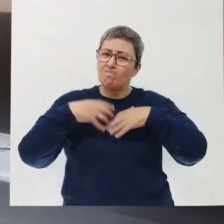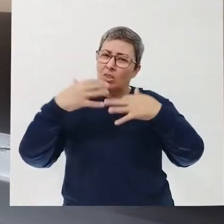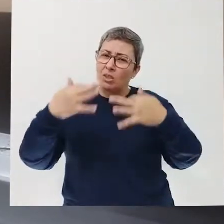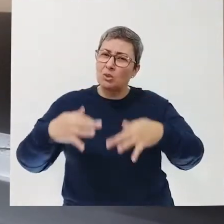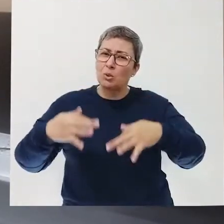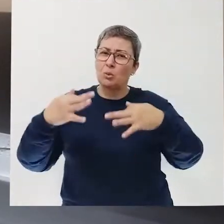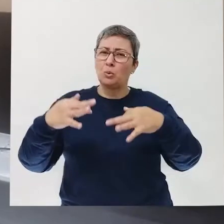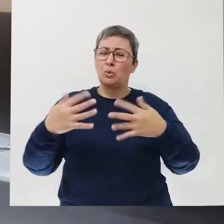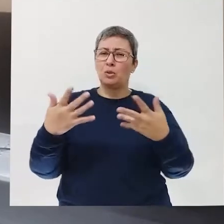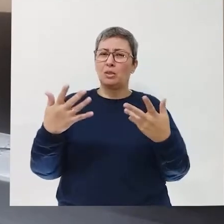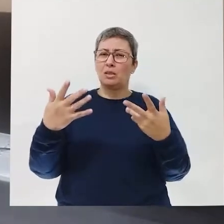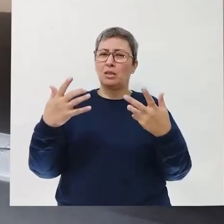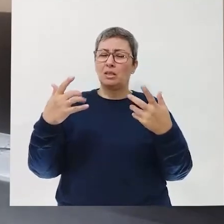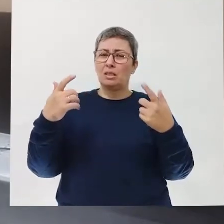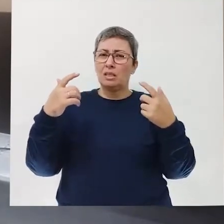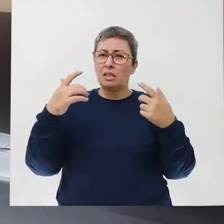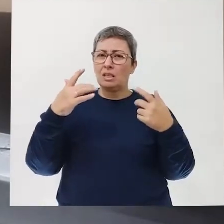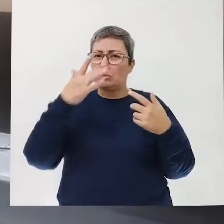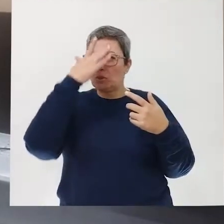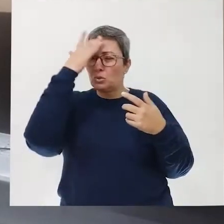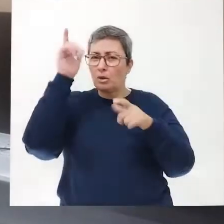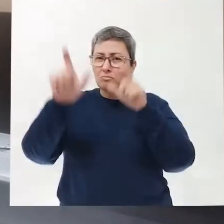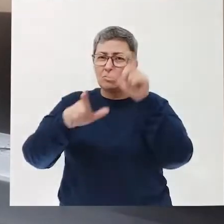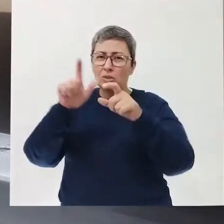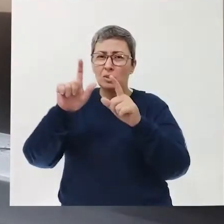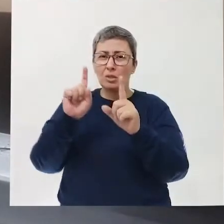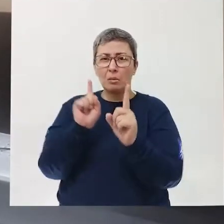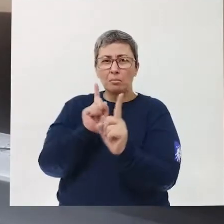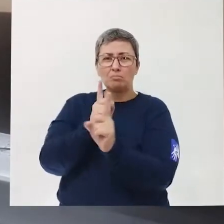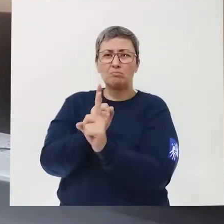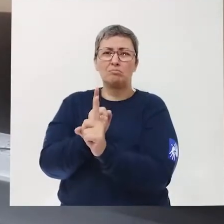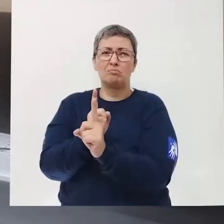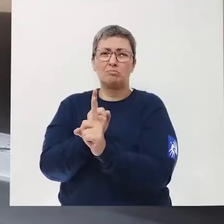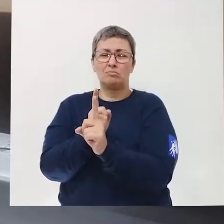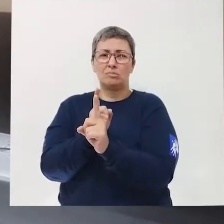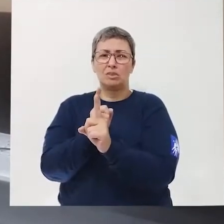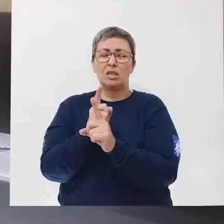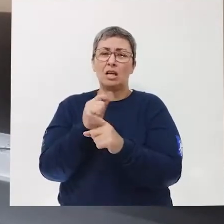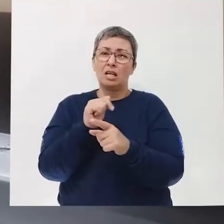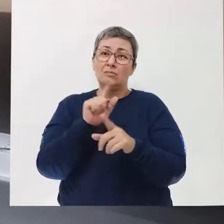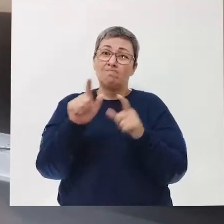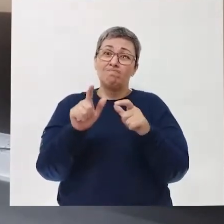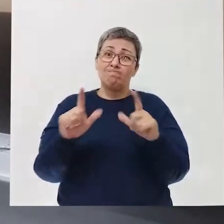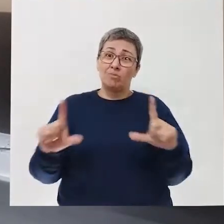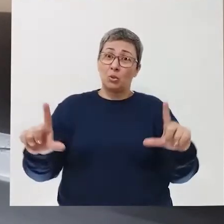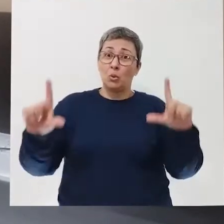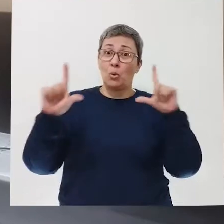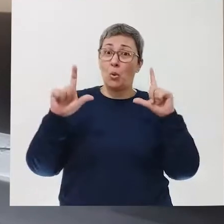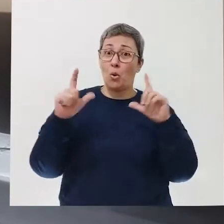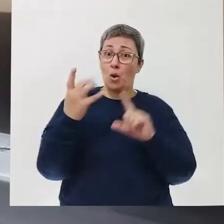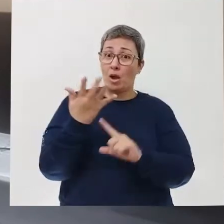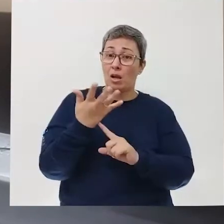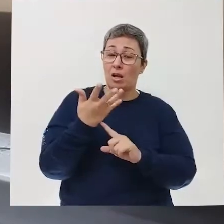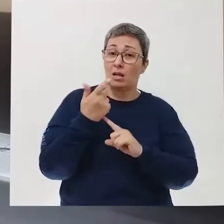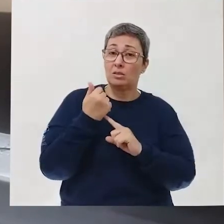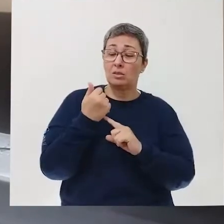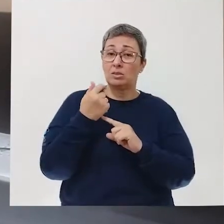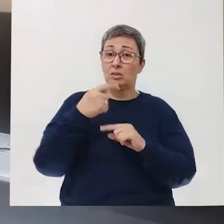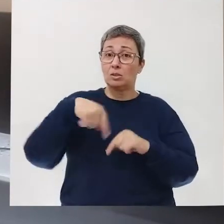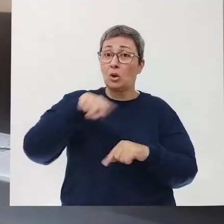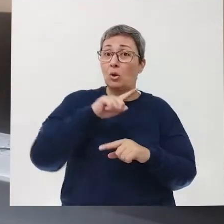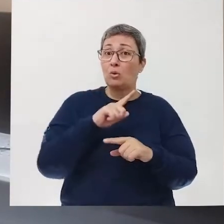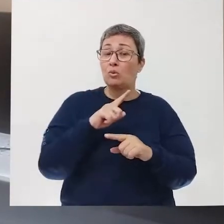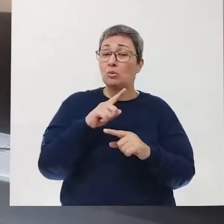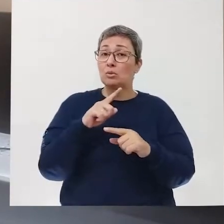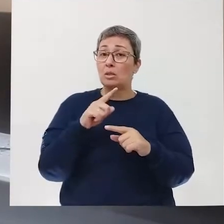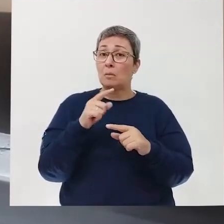pessoas, né? Daquelas pessoas que estão mais próximas a nós, né? Você vê, uma obra de arte, nós estamos